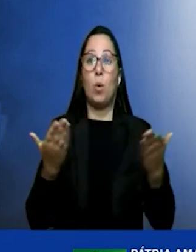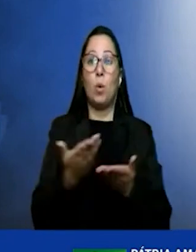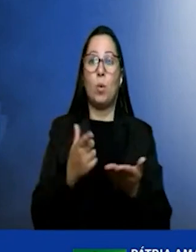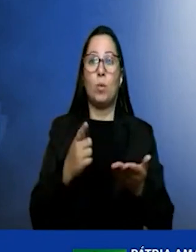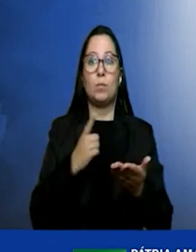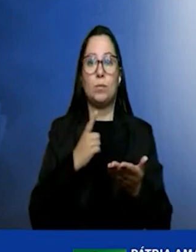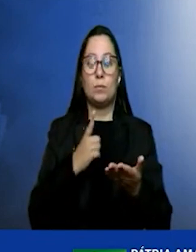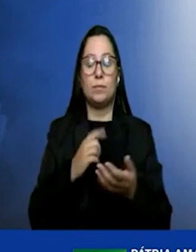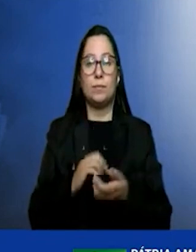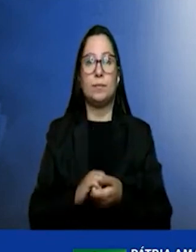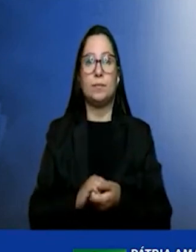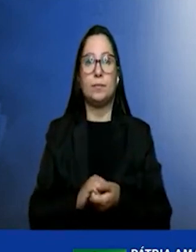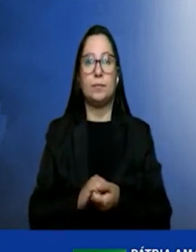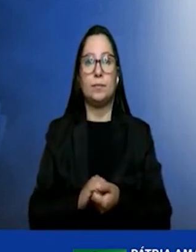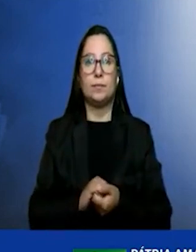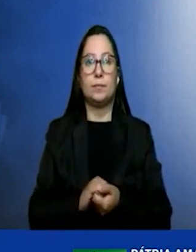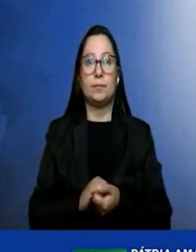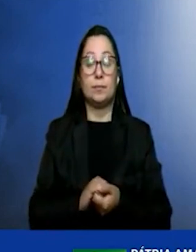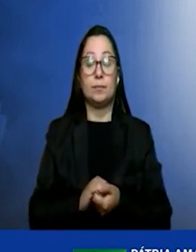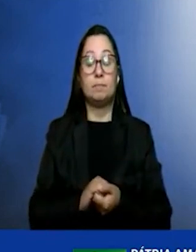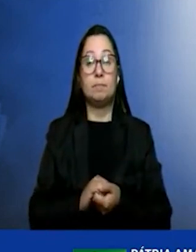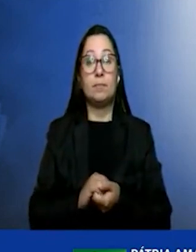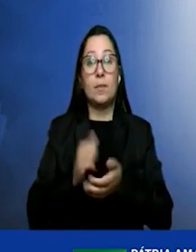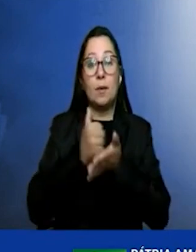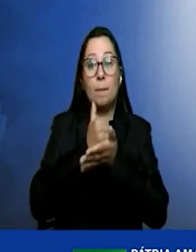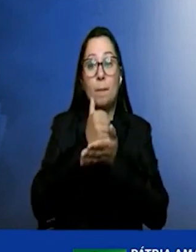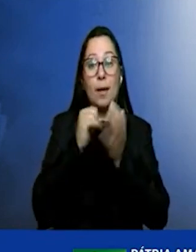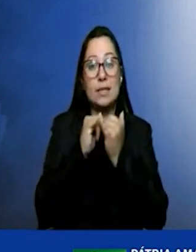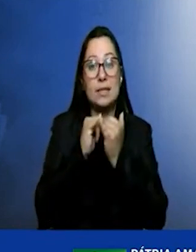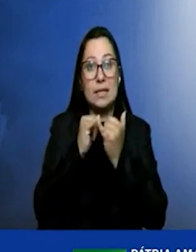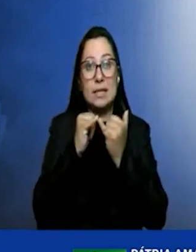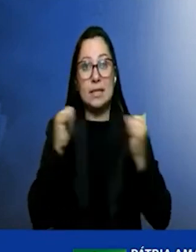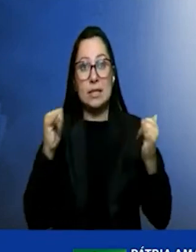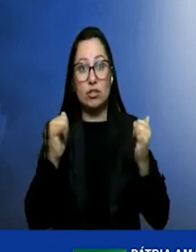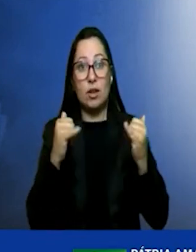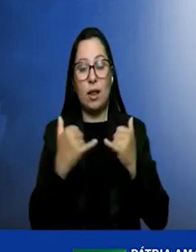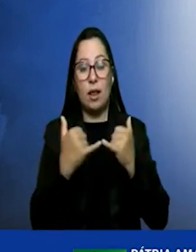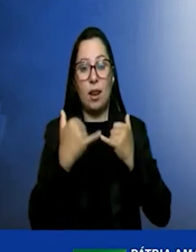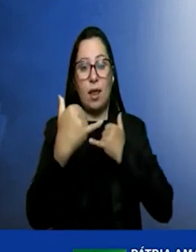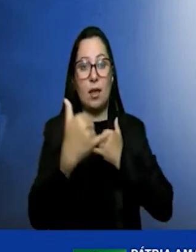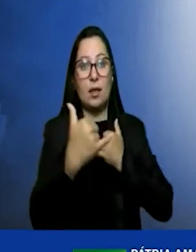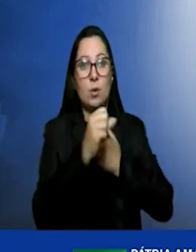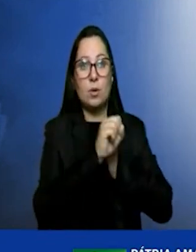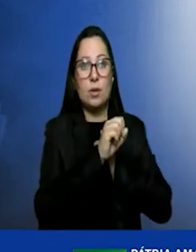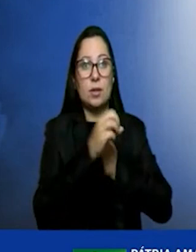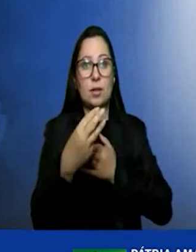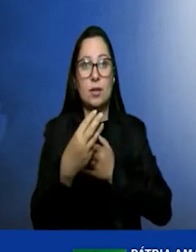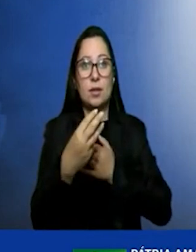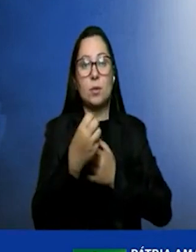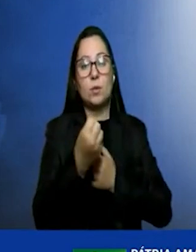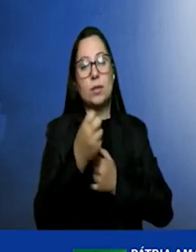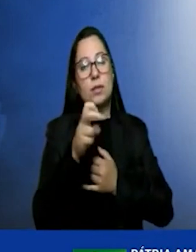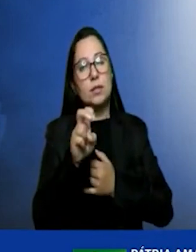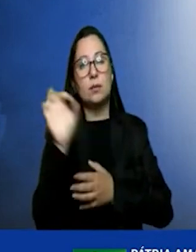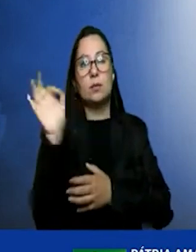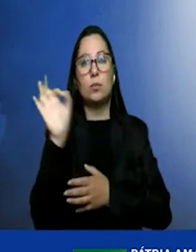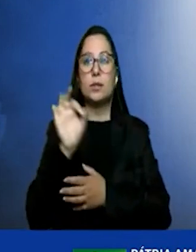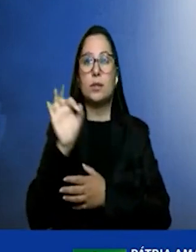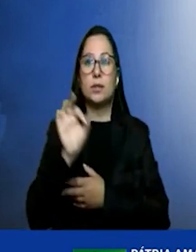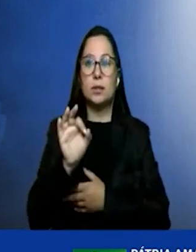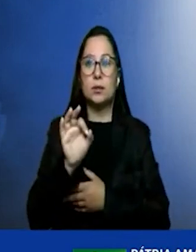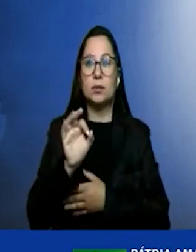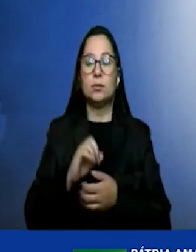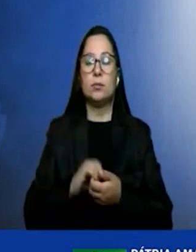matriz energética do setor elétrico da ordem de 83%, 85%, em que